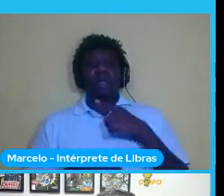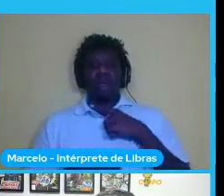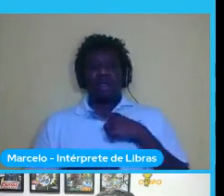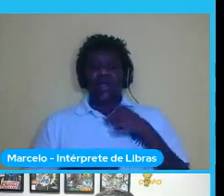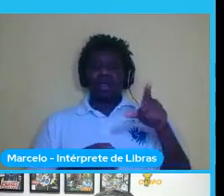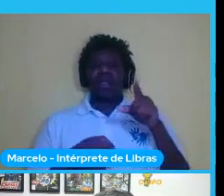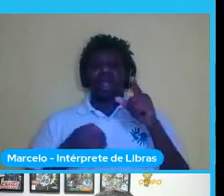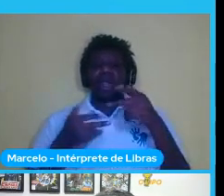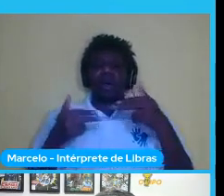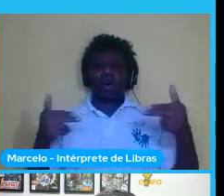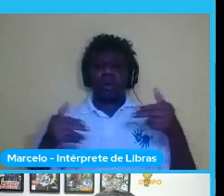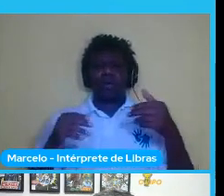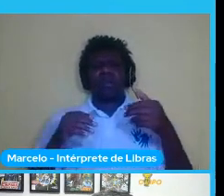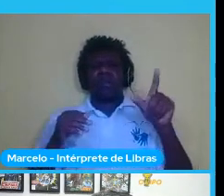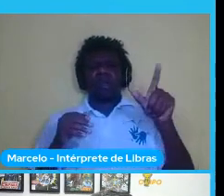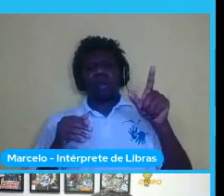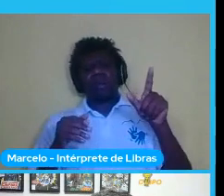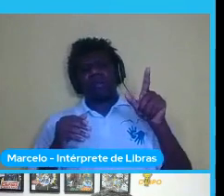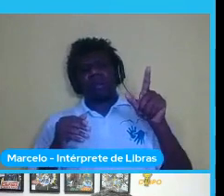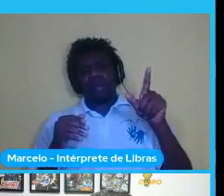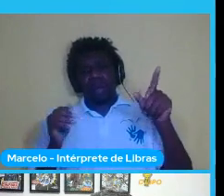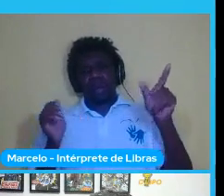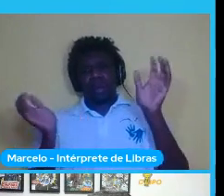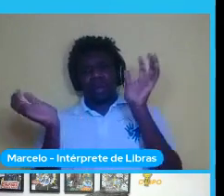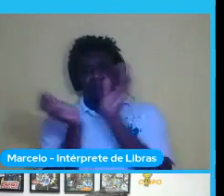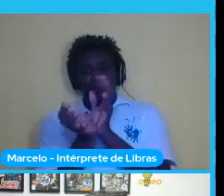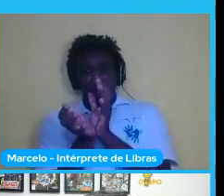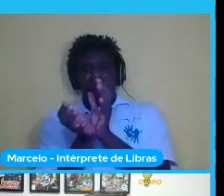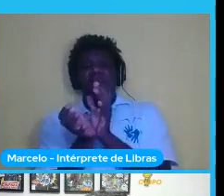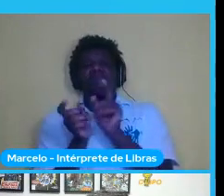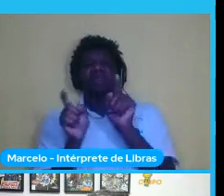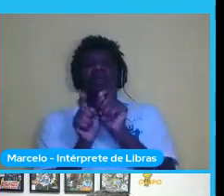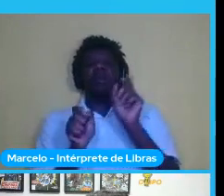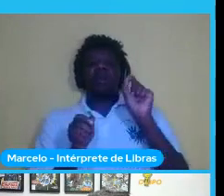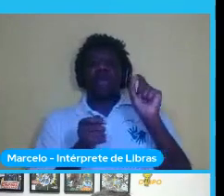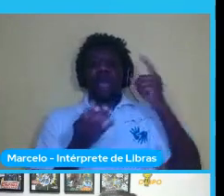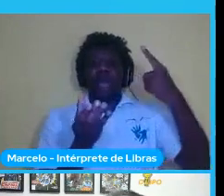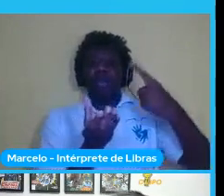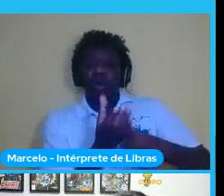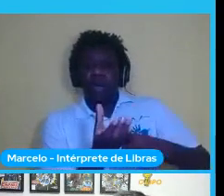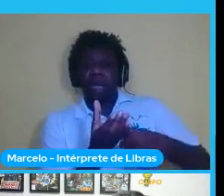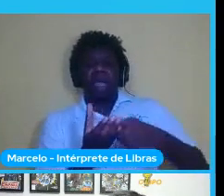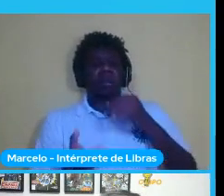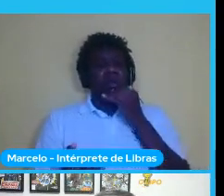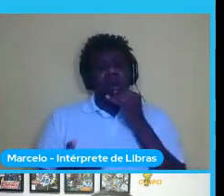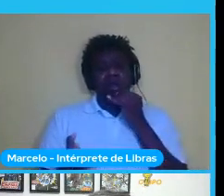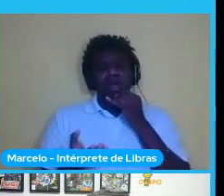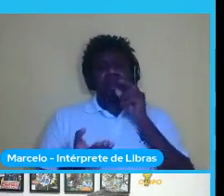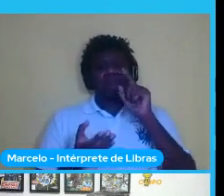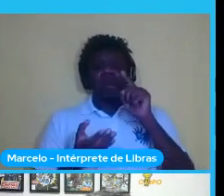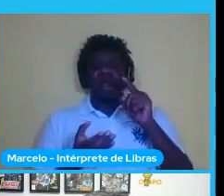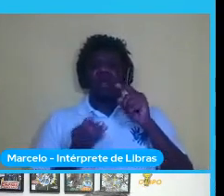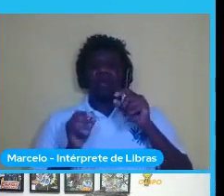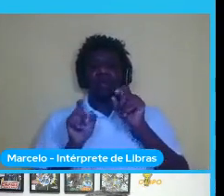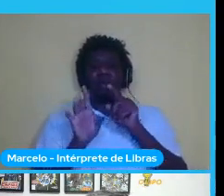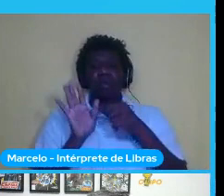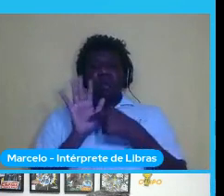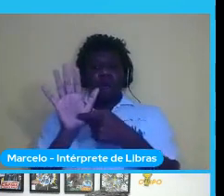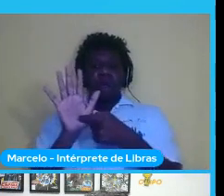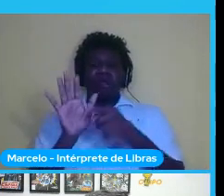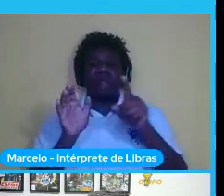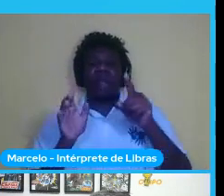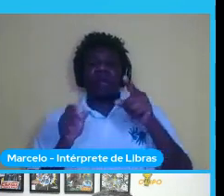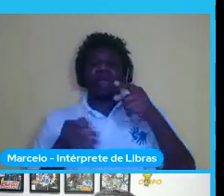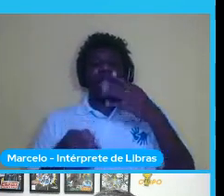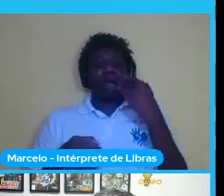classificação aqui tem um exemplo do que é cachorro quente o que é não ele classifica basicamente alimentos e não cachorro quente